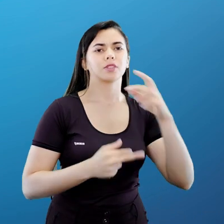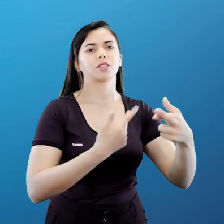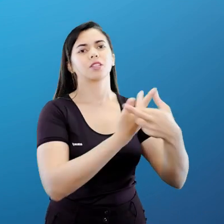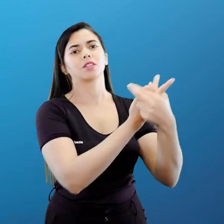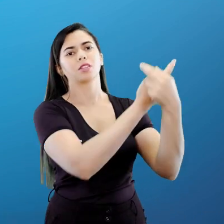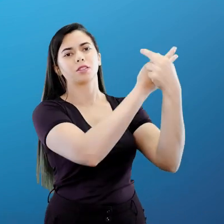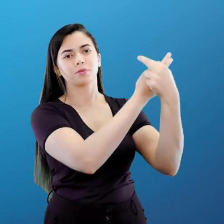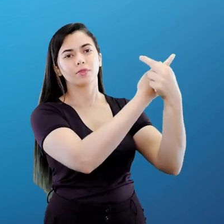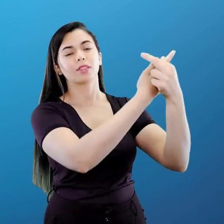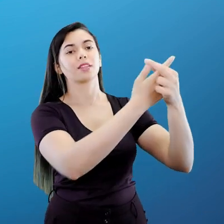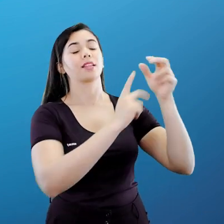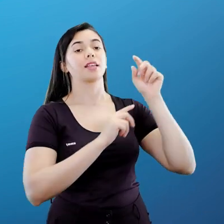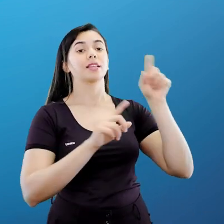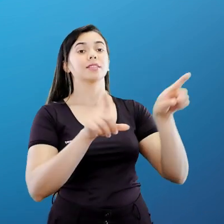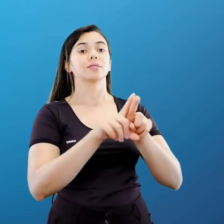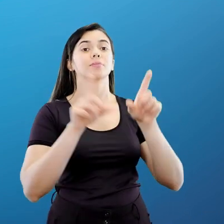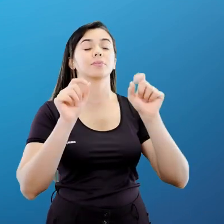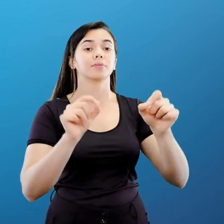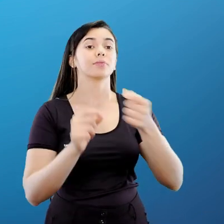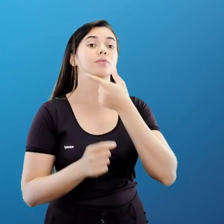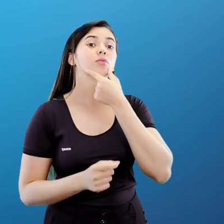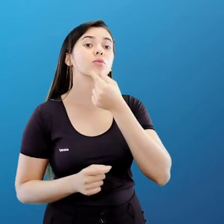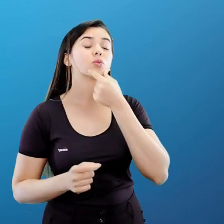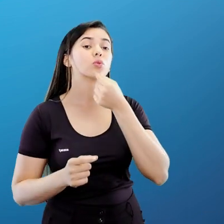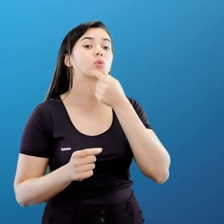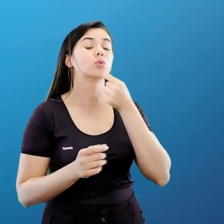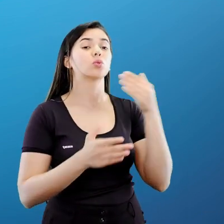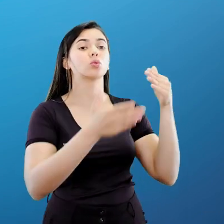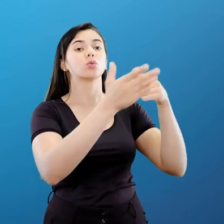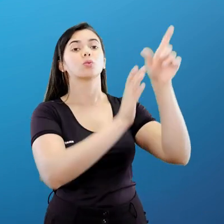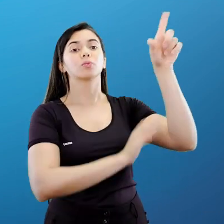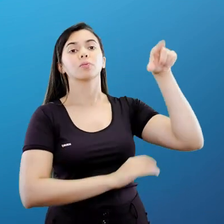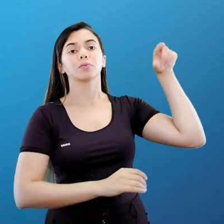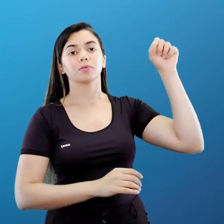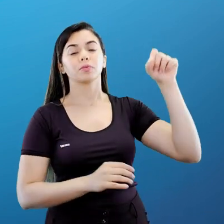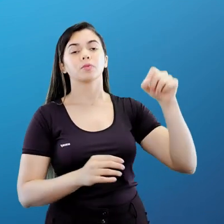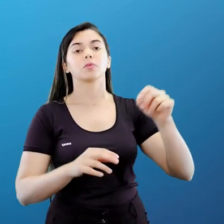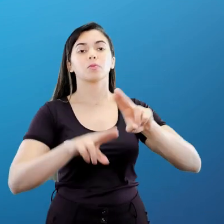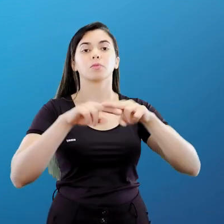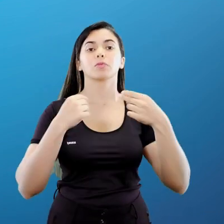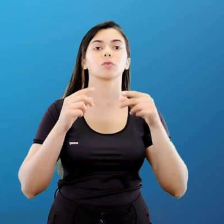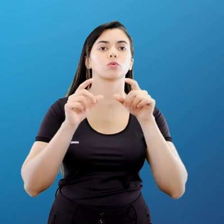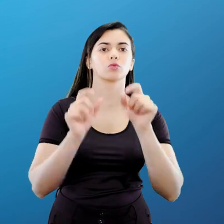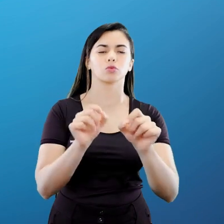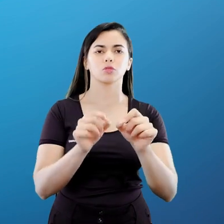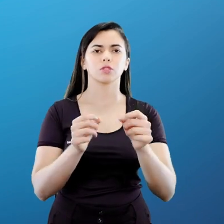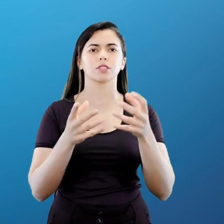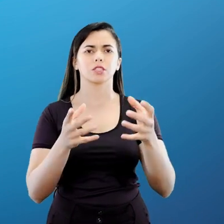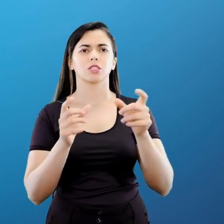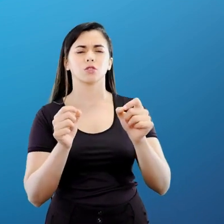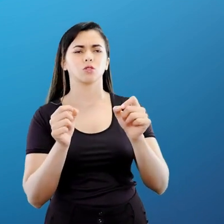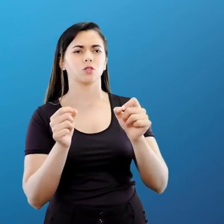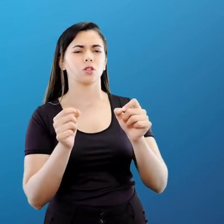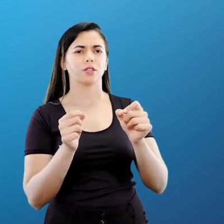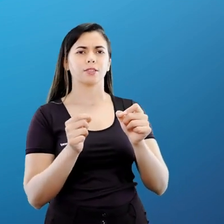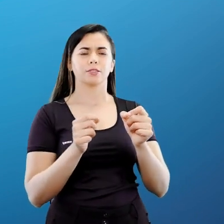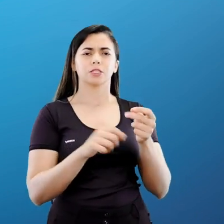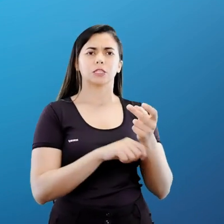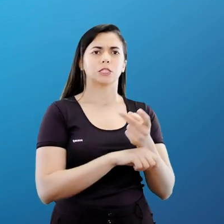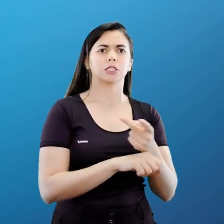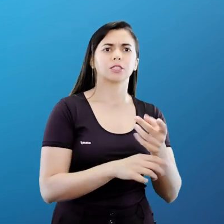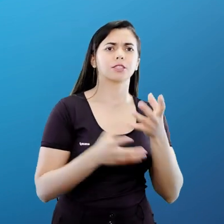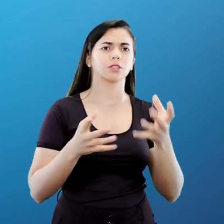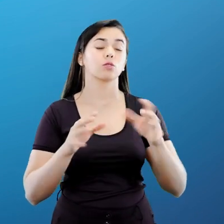o homem pisando na Lua. Tudo isso, meus amigos, é por isso corrida, né? Porque eu estava naquela corrida para ver quem é que ia